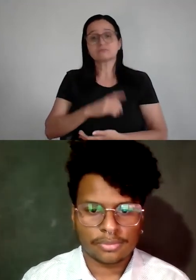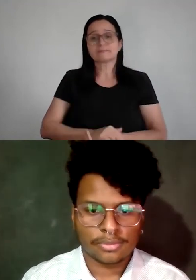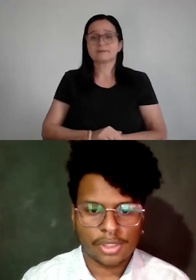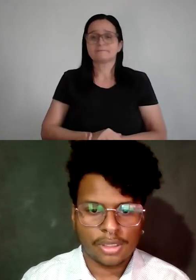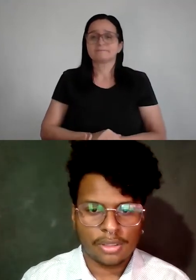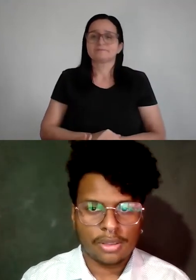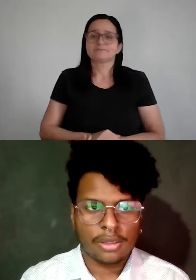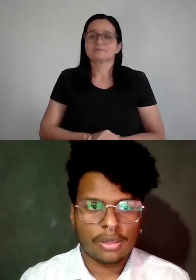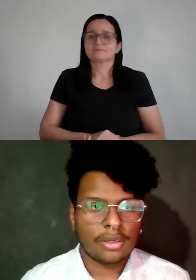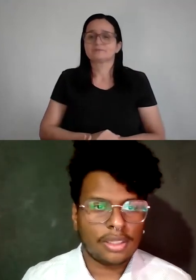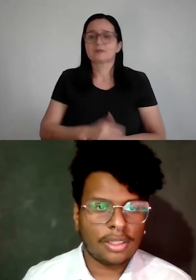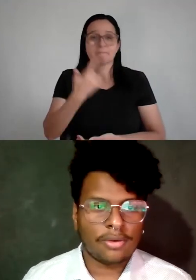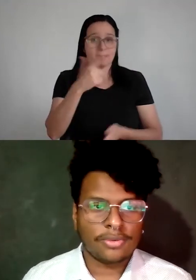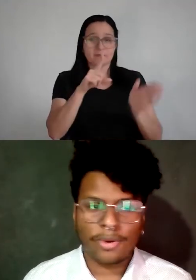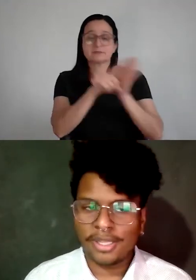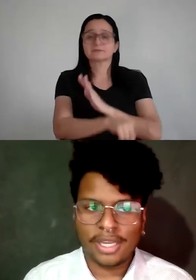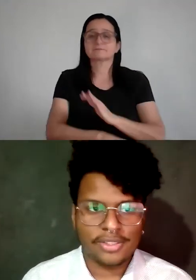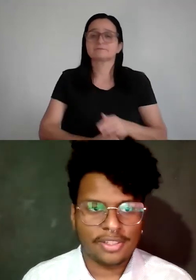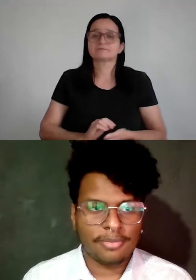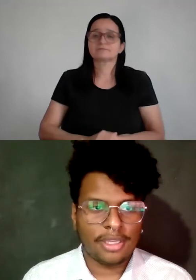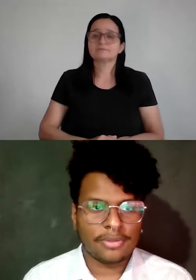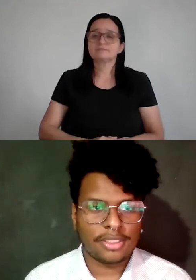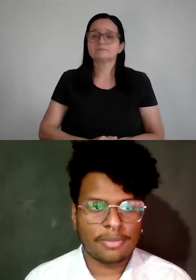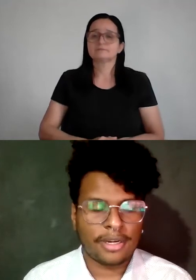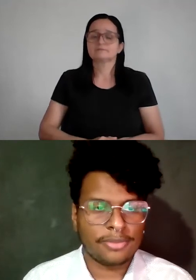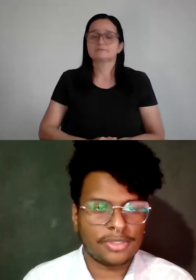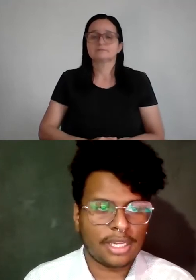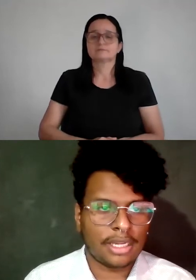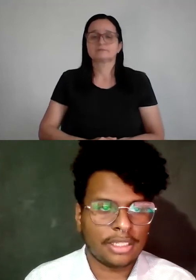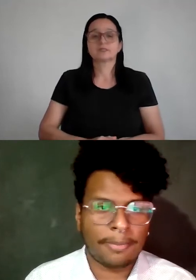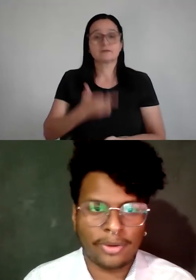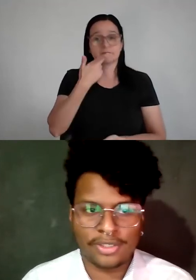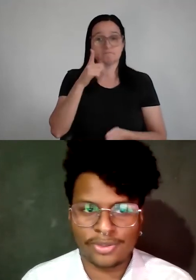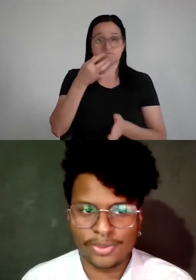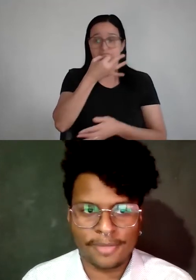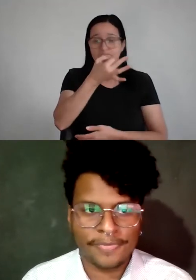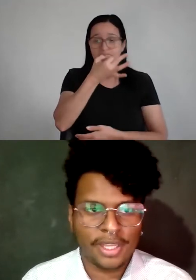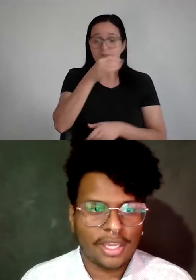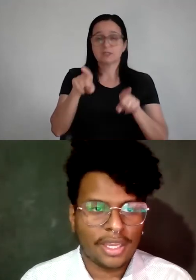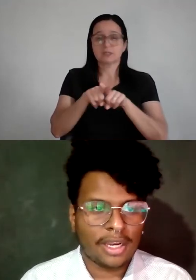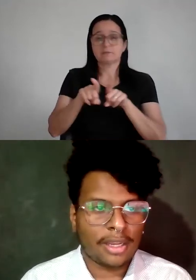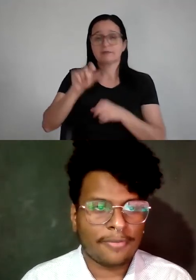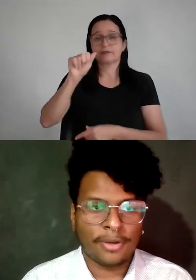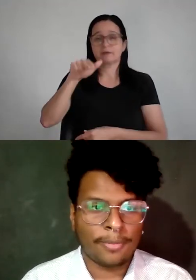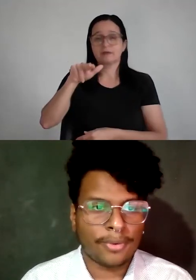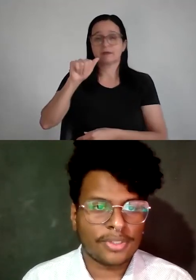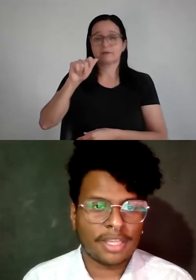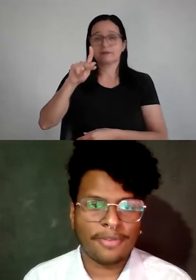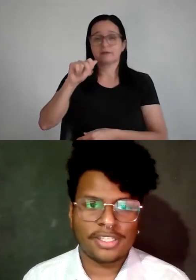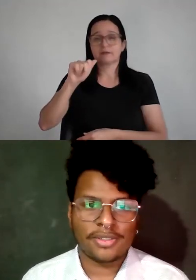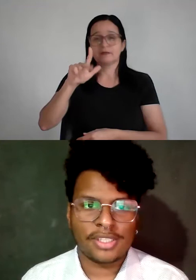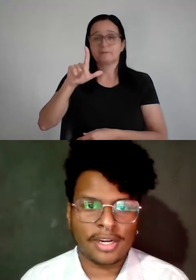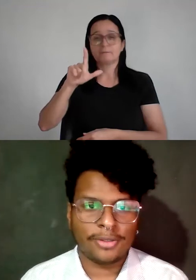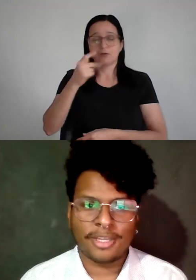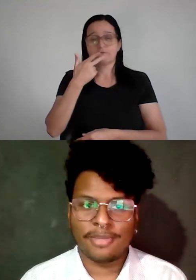O que mais? Ok. Tem alguns comentários também, um que separamos da Ana Paula Souza. Ela falou, procuro